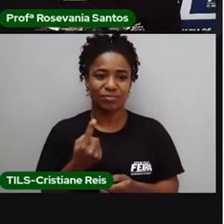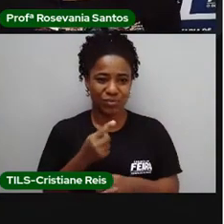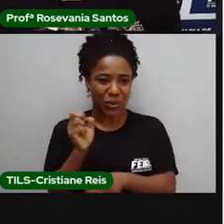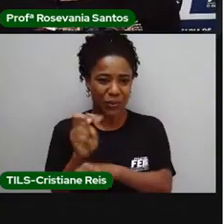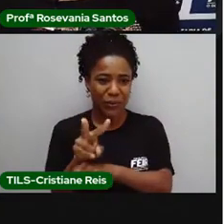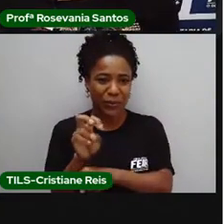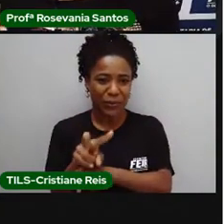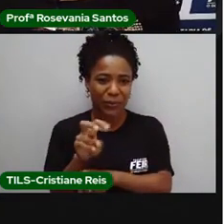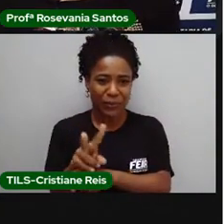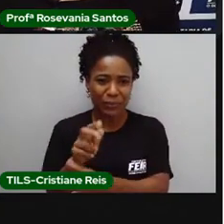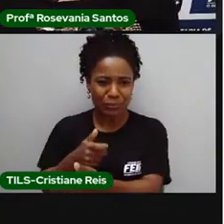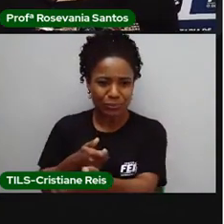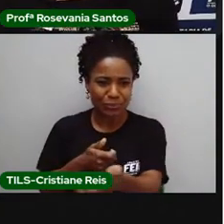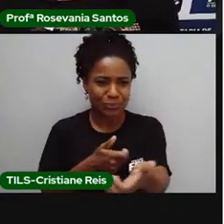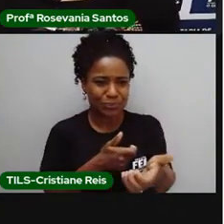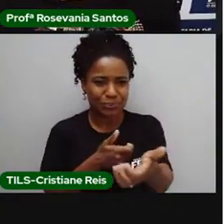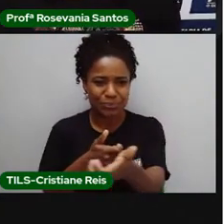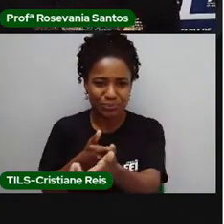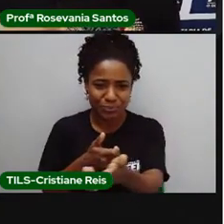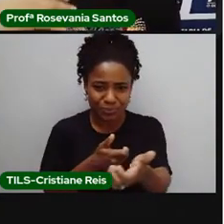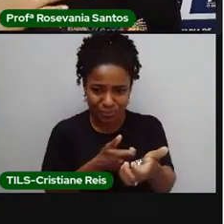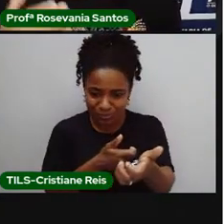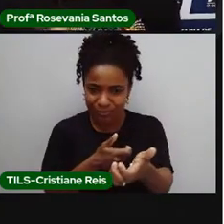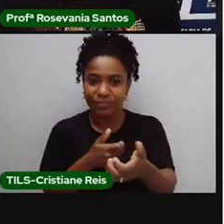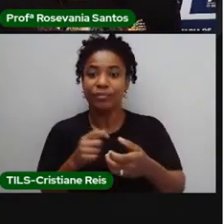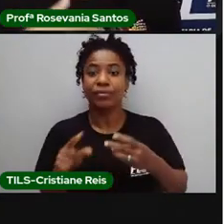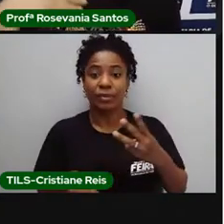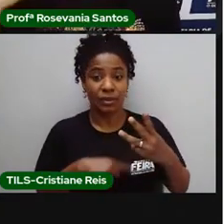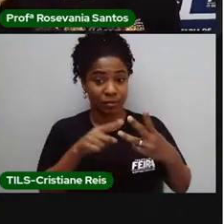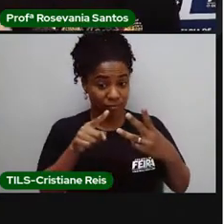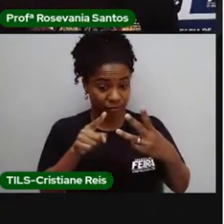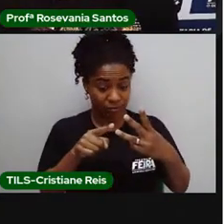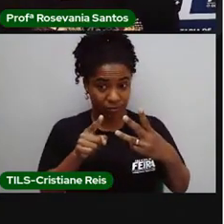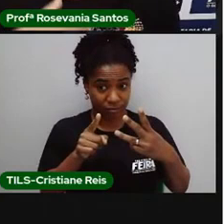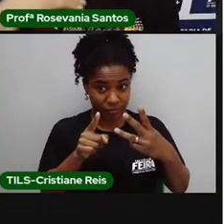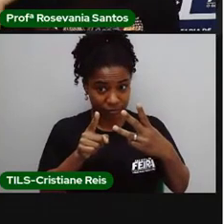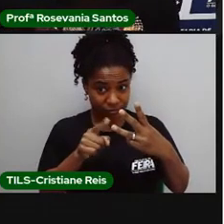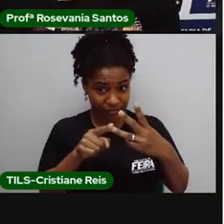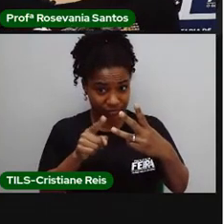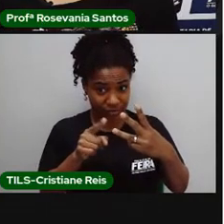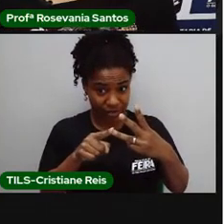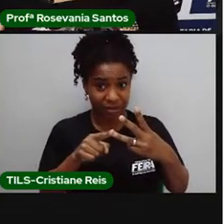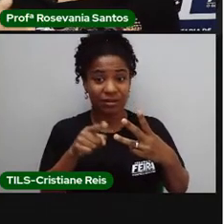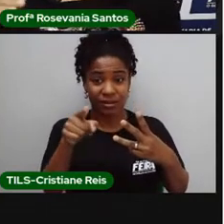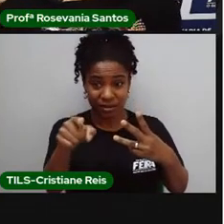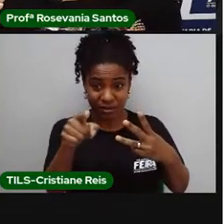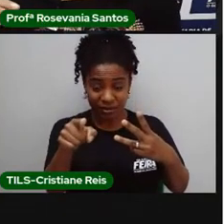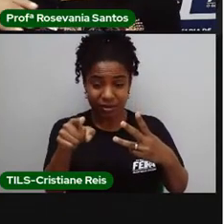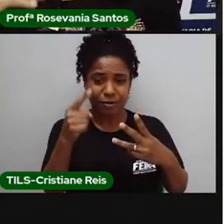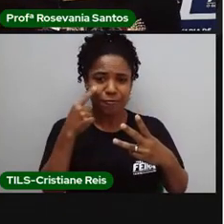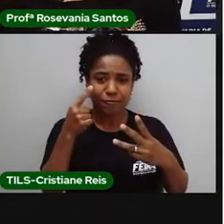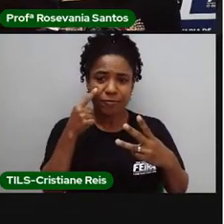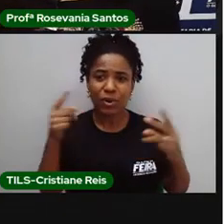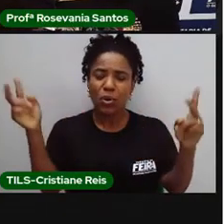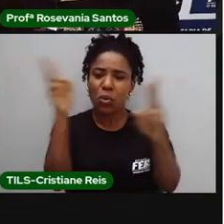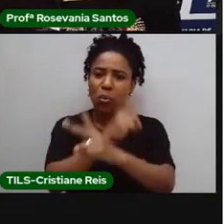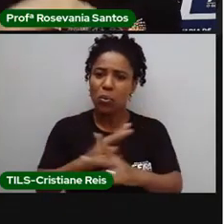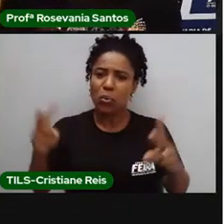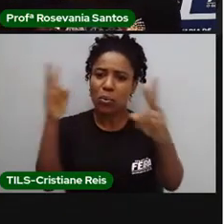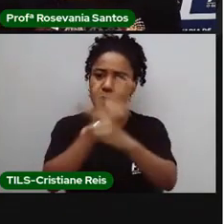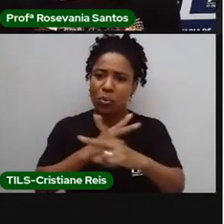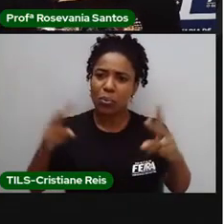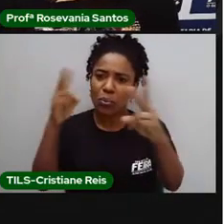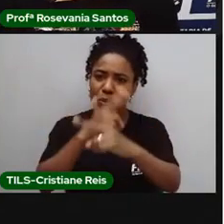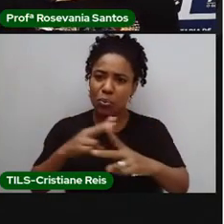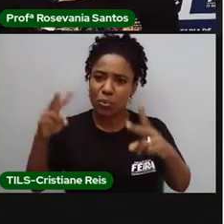vocês estão percebendo que a ação do vento aí está jogando o agrotóxico de um borrifador,